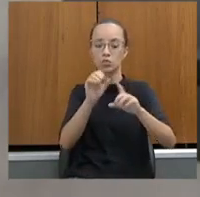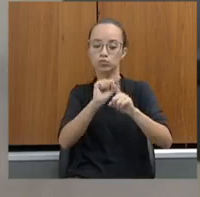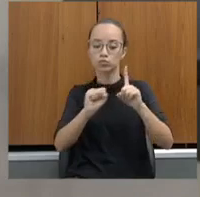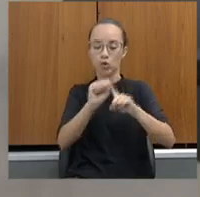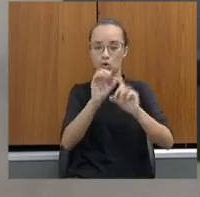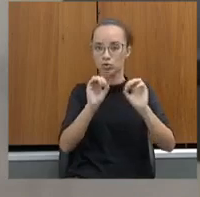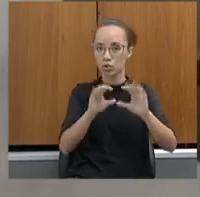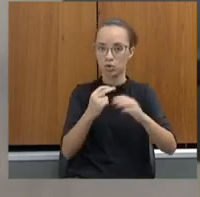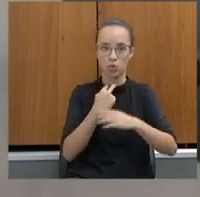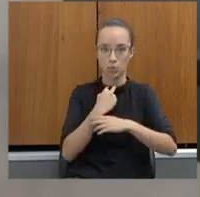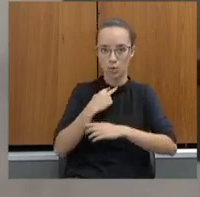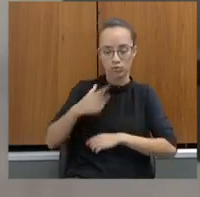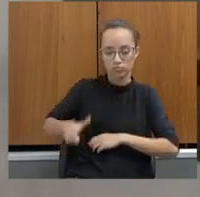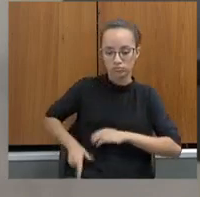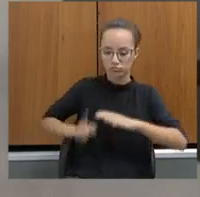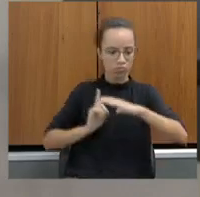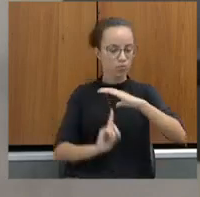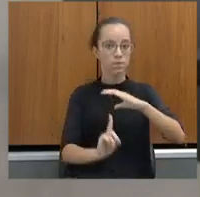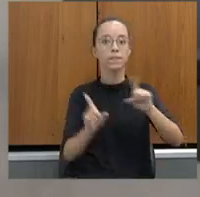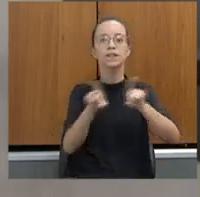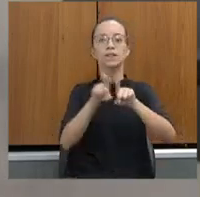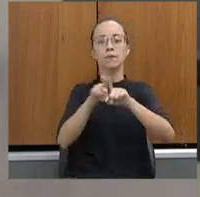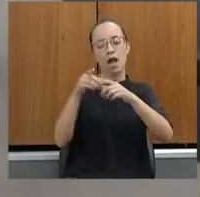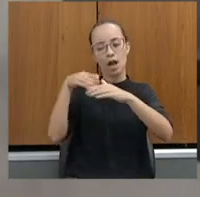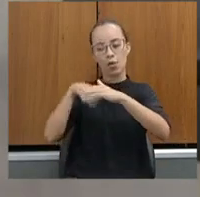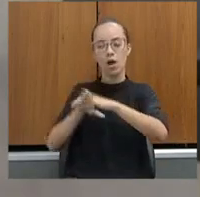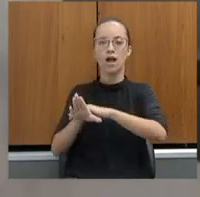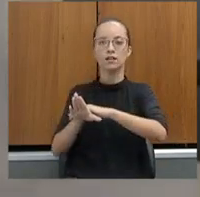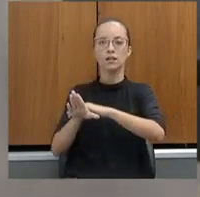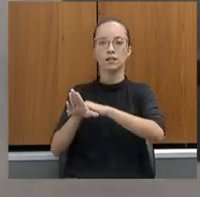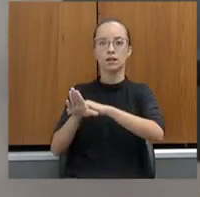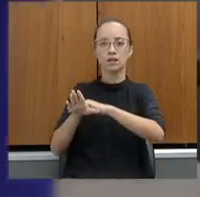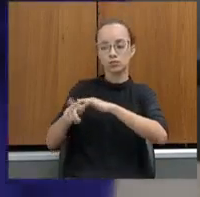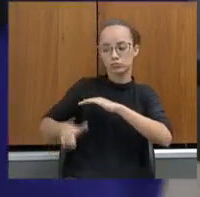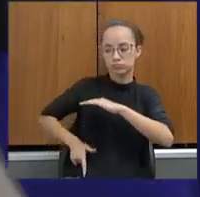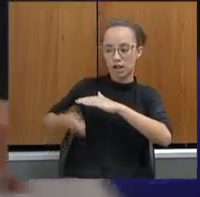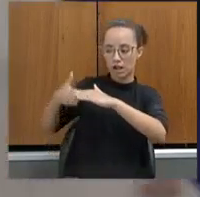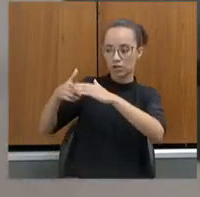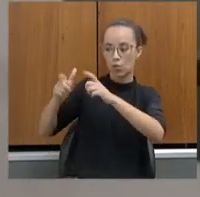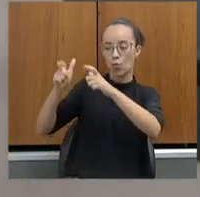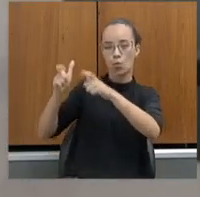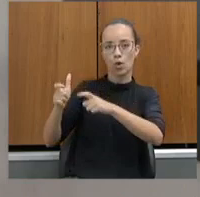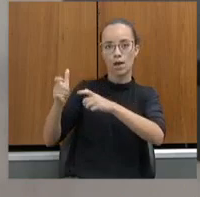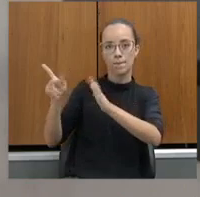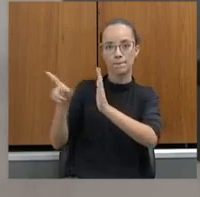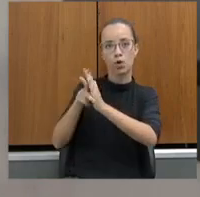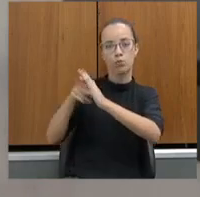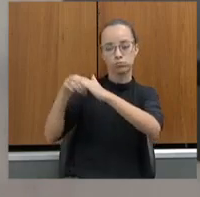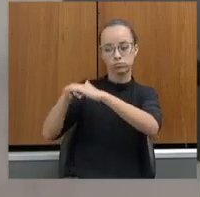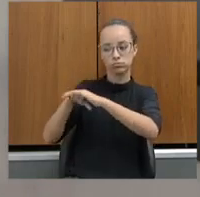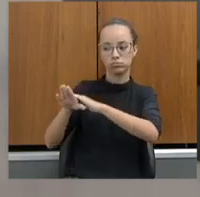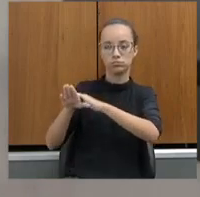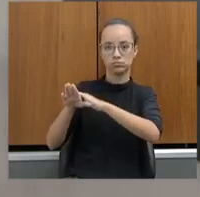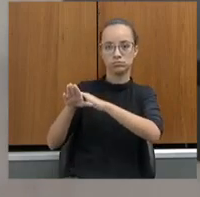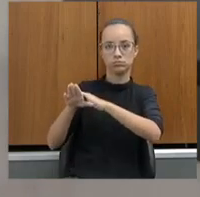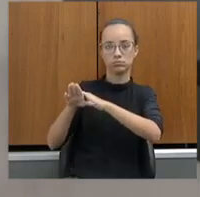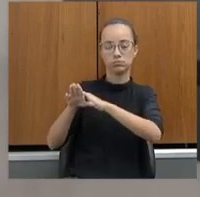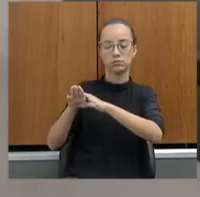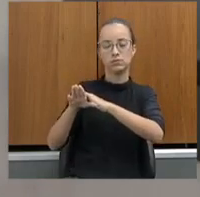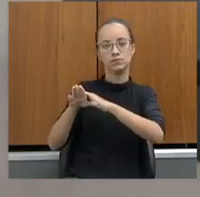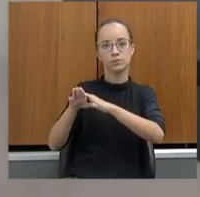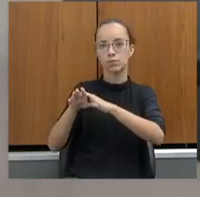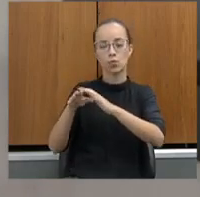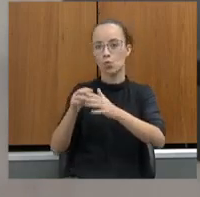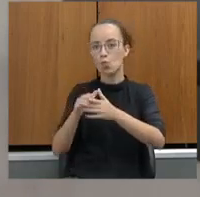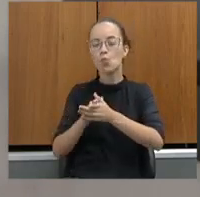bem como a guarda de armas de fogo nas referidas unidades, informando